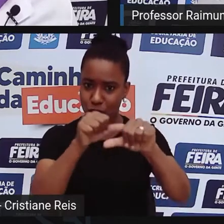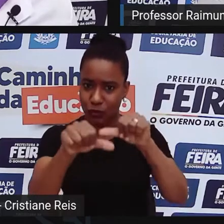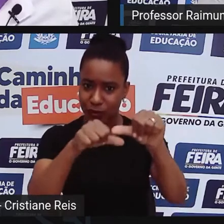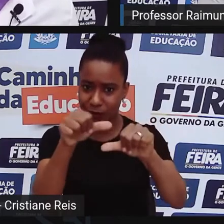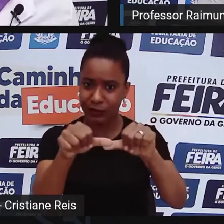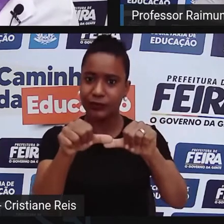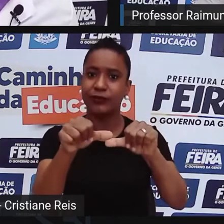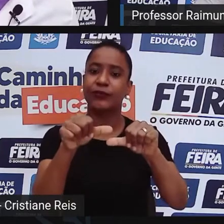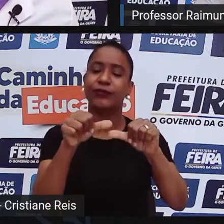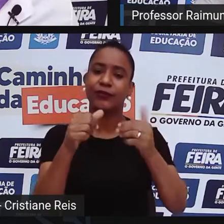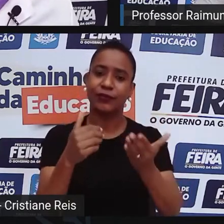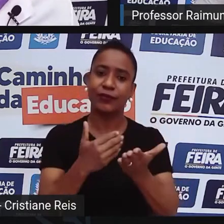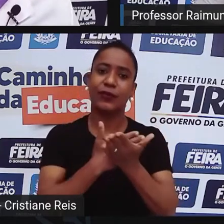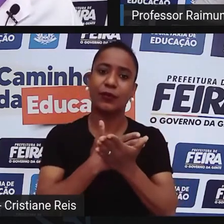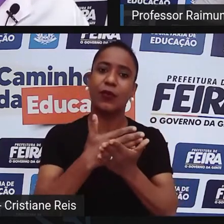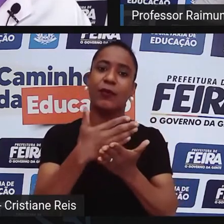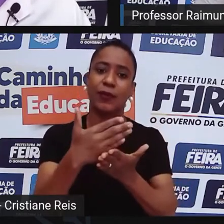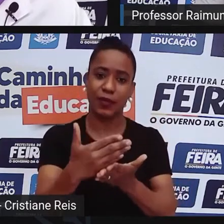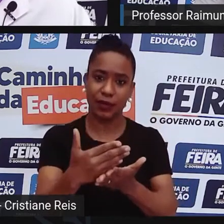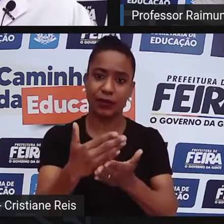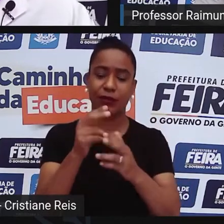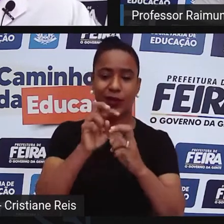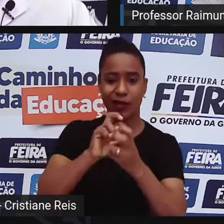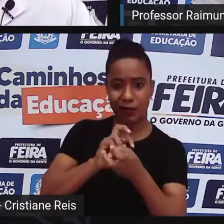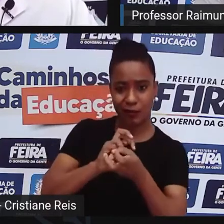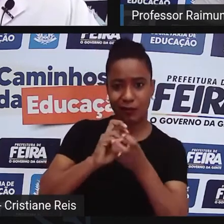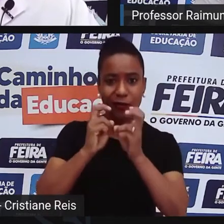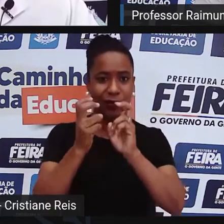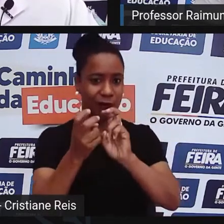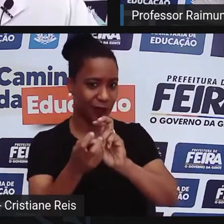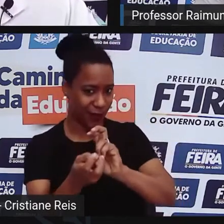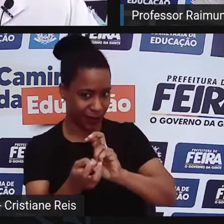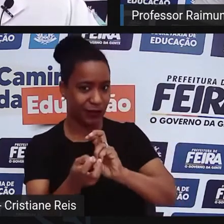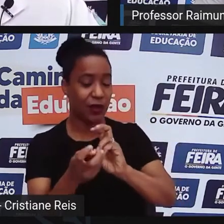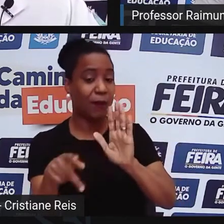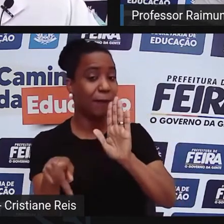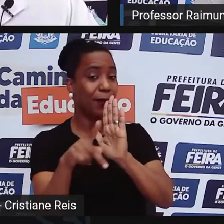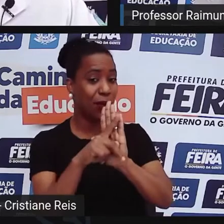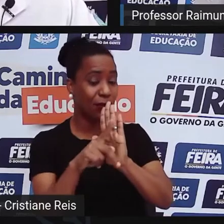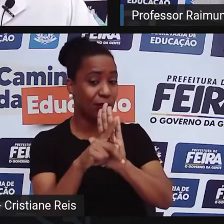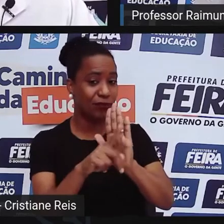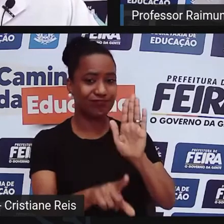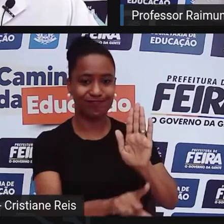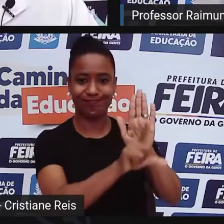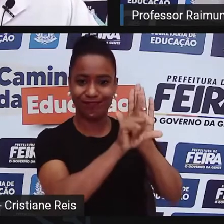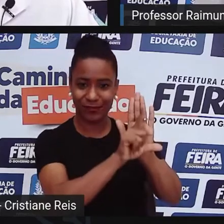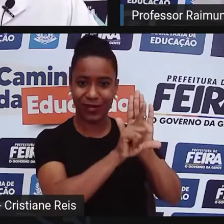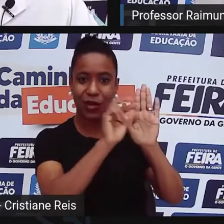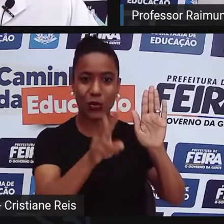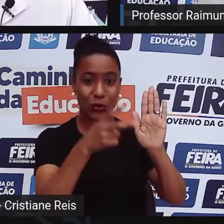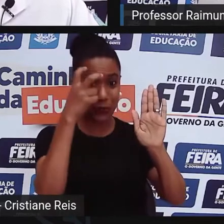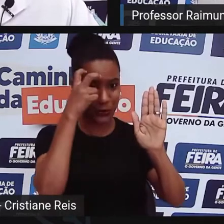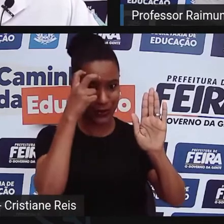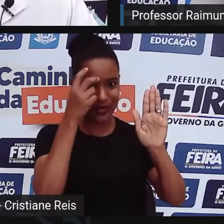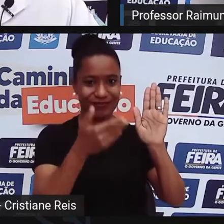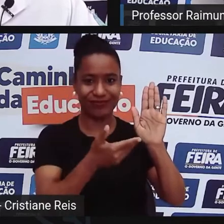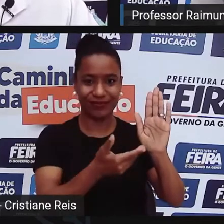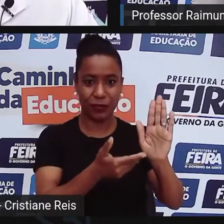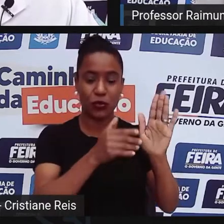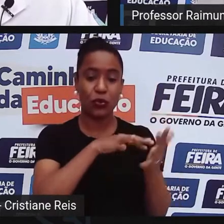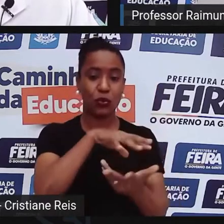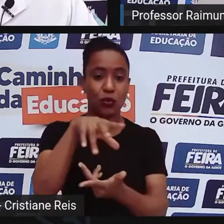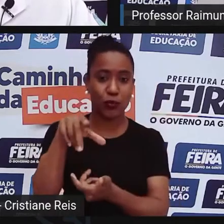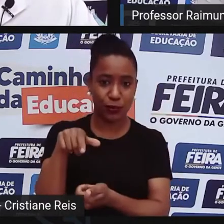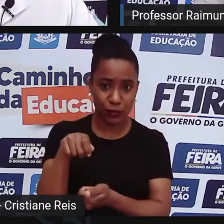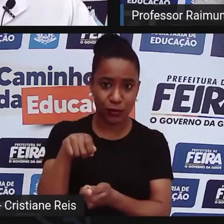Desde o momento que a capoeira foi reconhecida como patrimônio e material do mundo, surgiu mais oportunidade